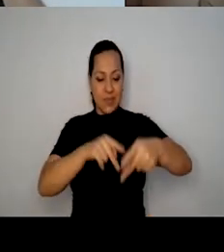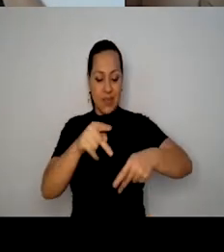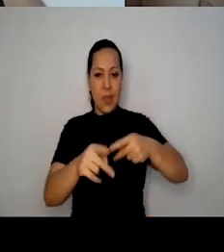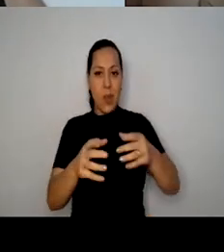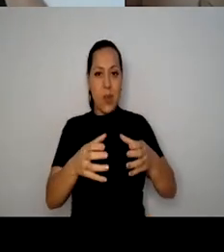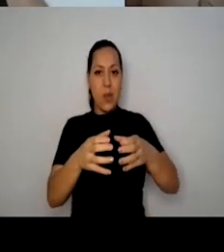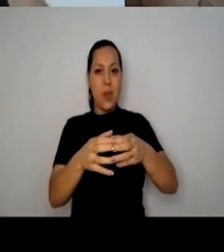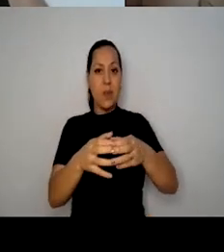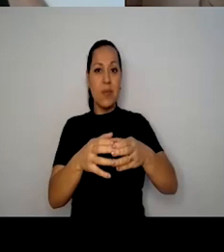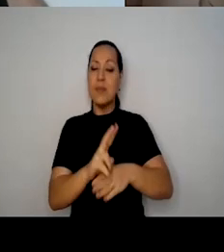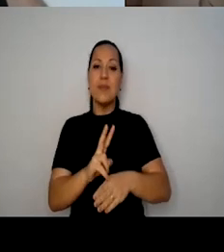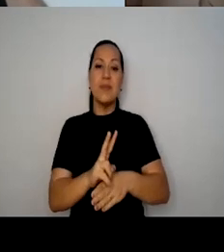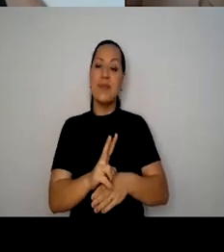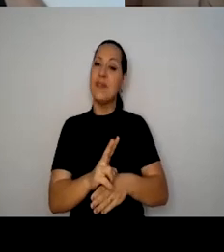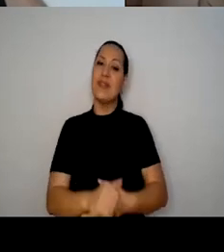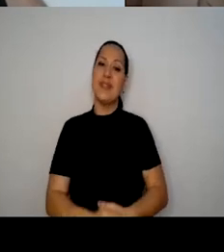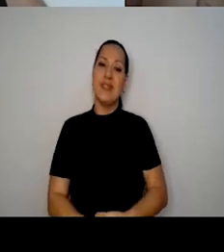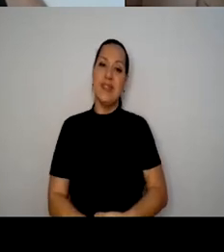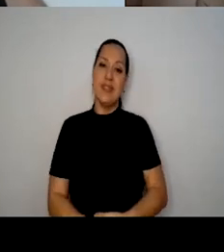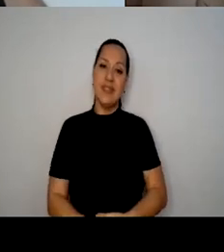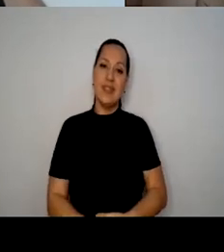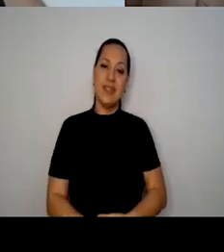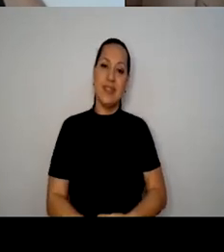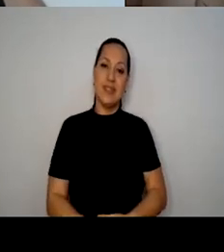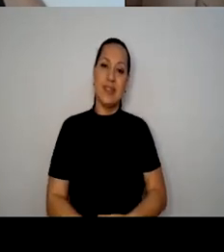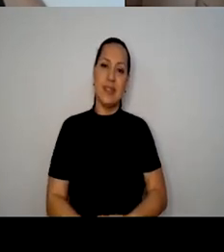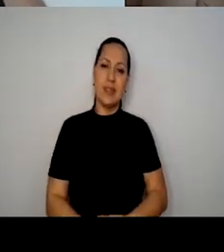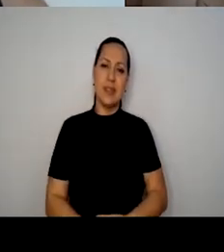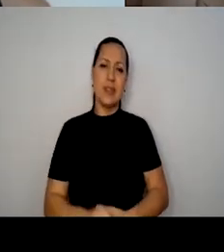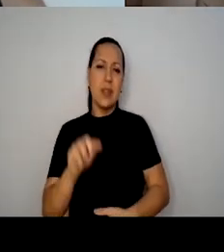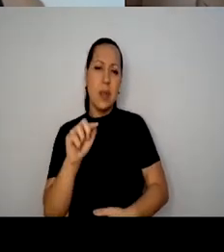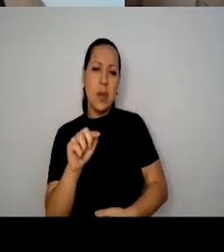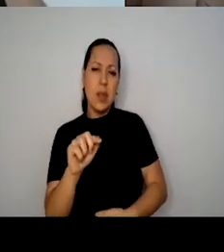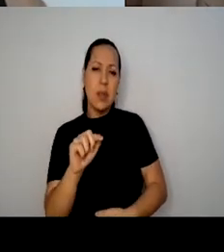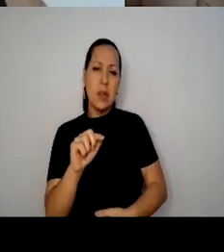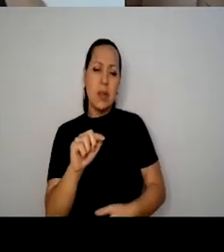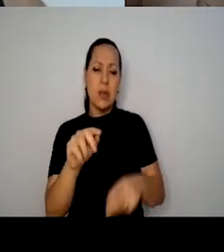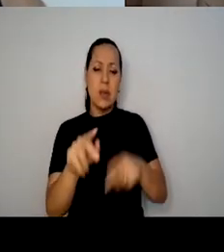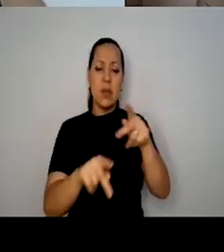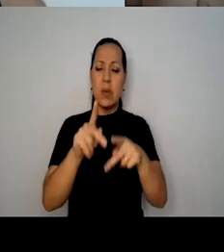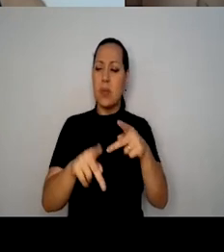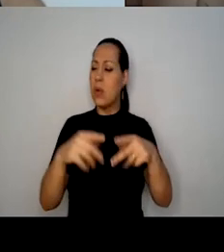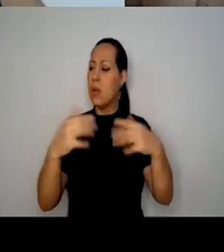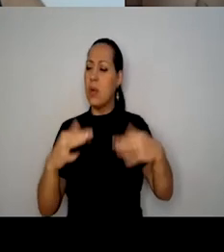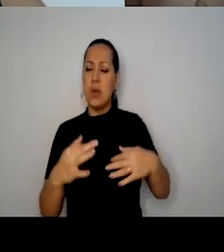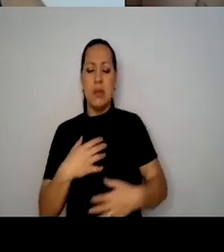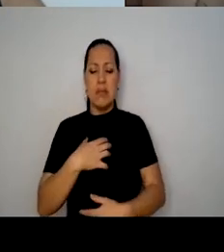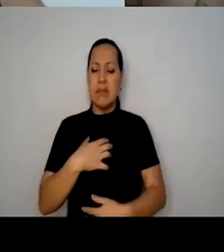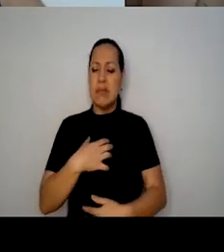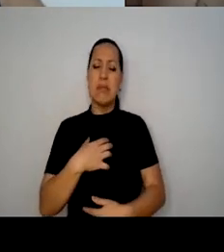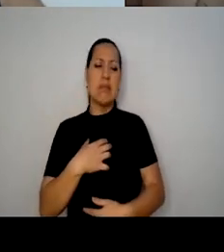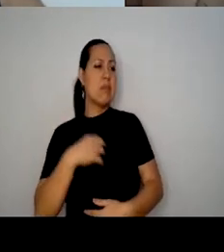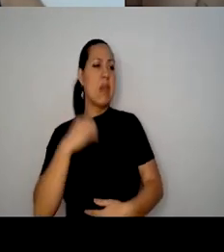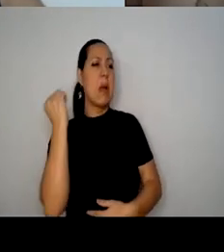preservada, para que ela não volte para casa e mate o pai e case com a mãe.